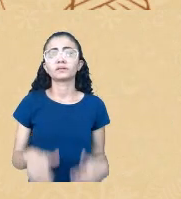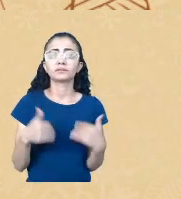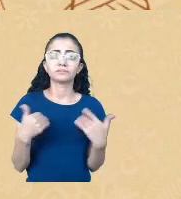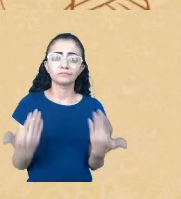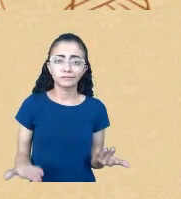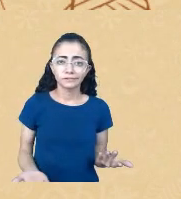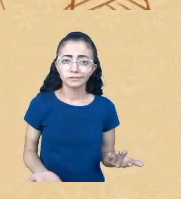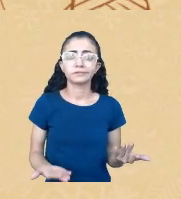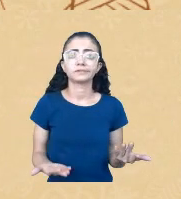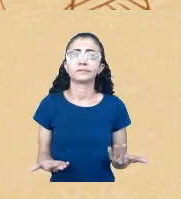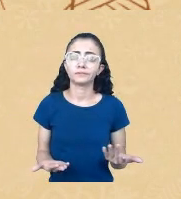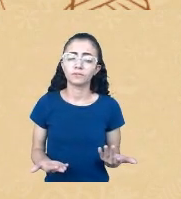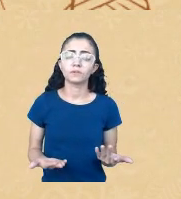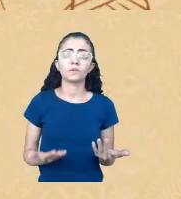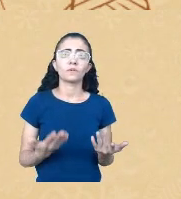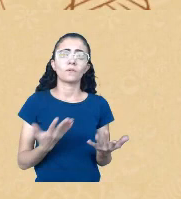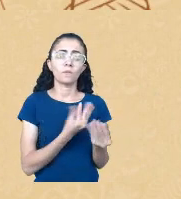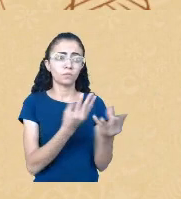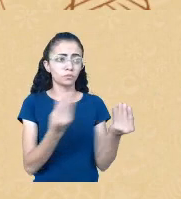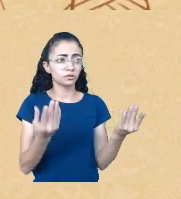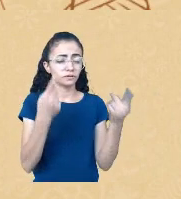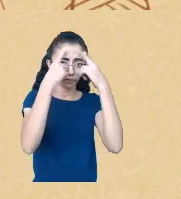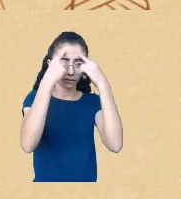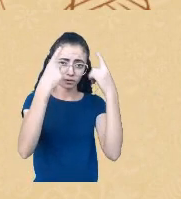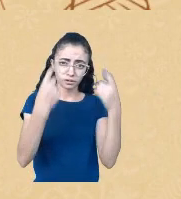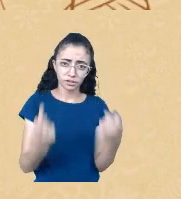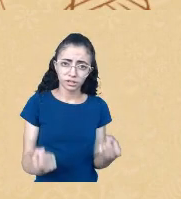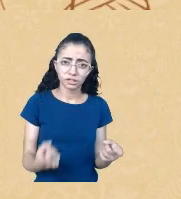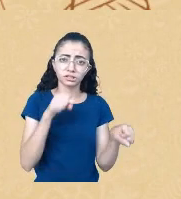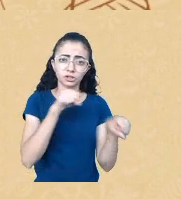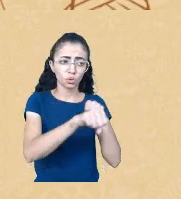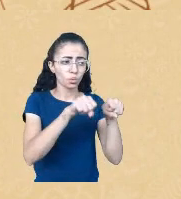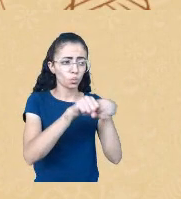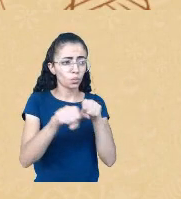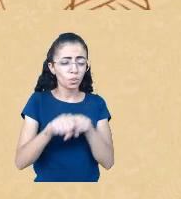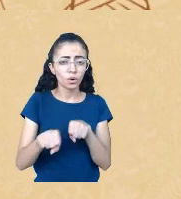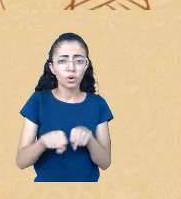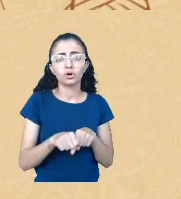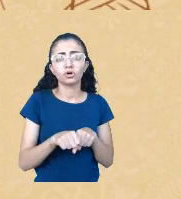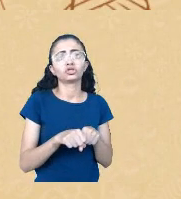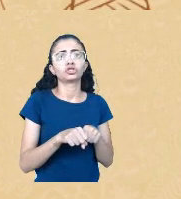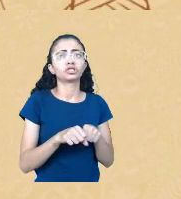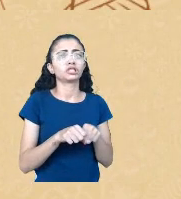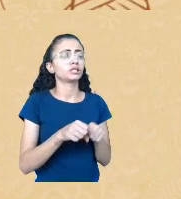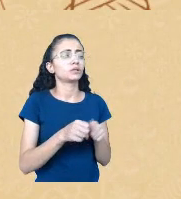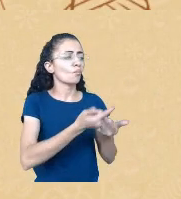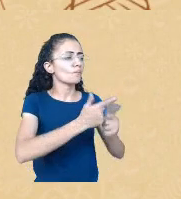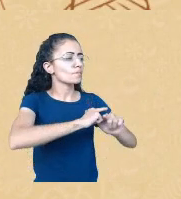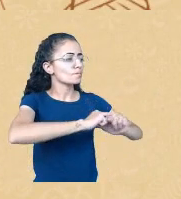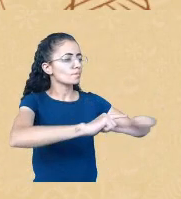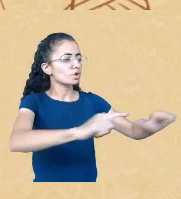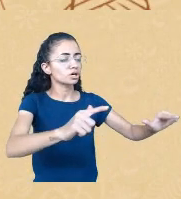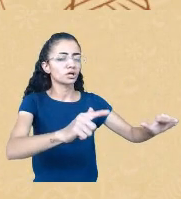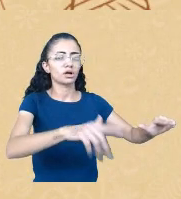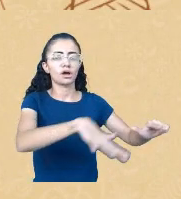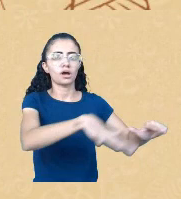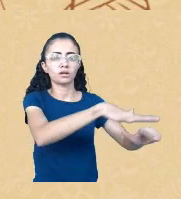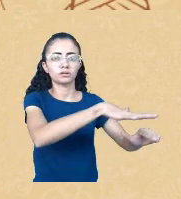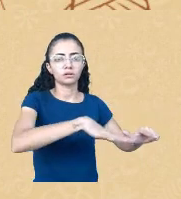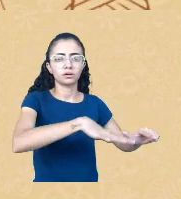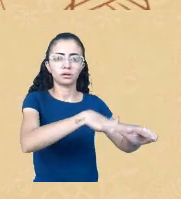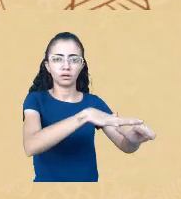muito sangue, né, que essas terras foram limpas da nossa presença, esse projeto, né, para que nelas se